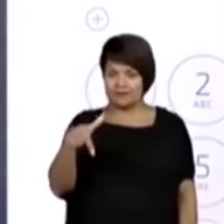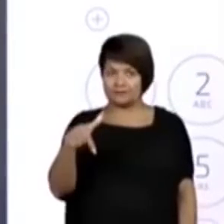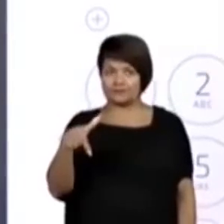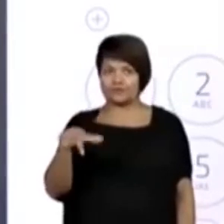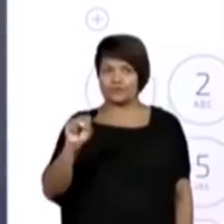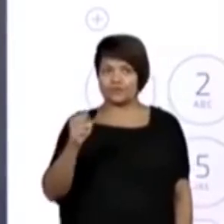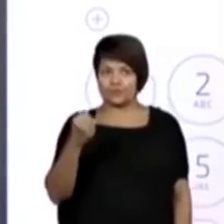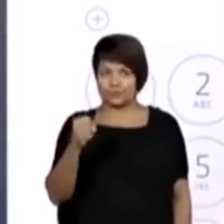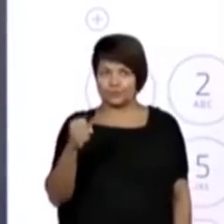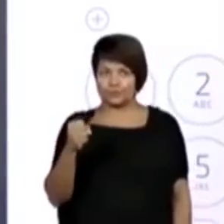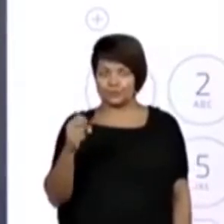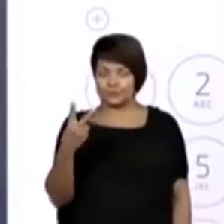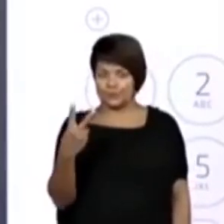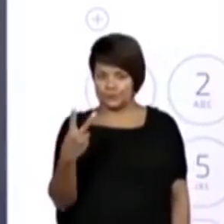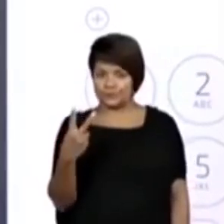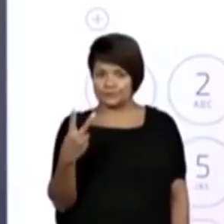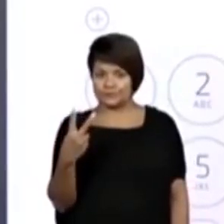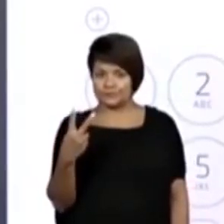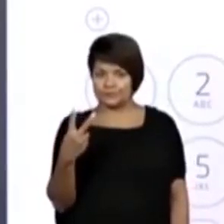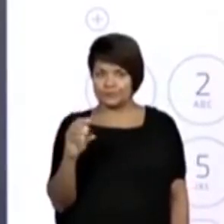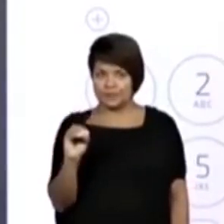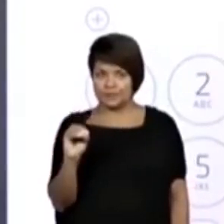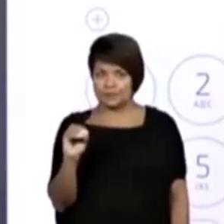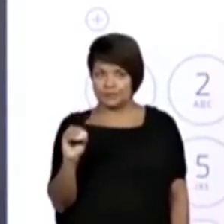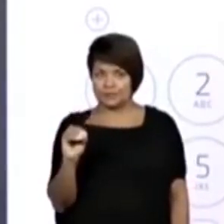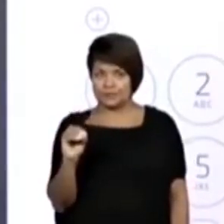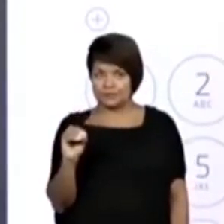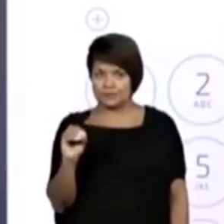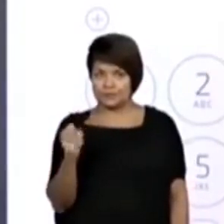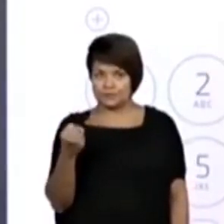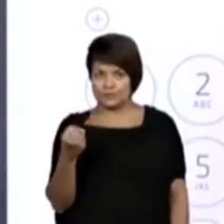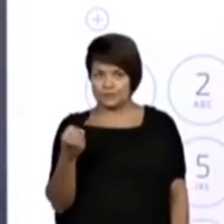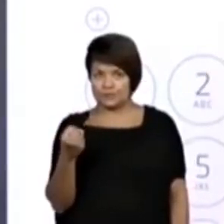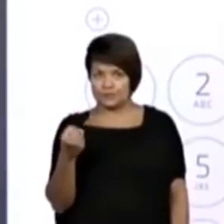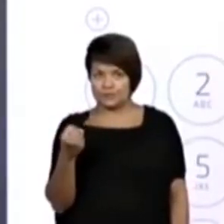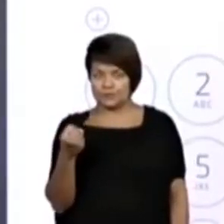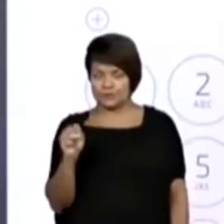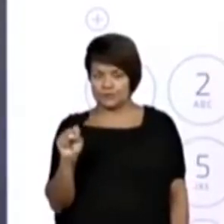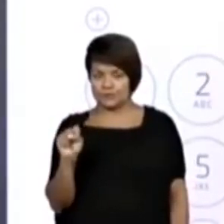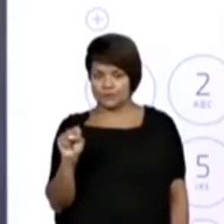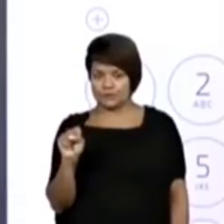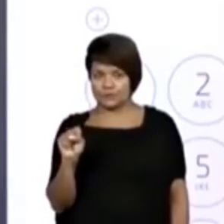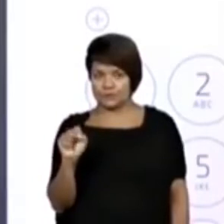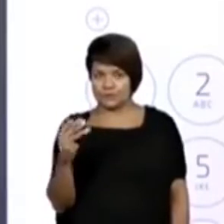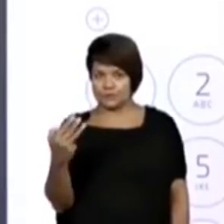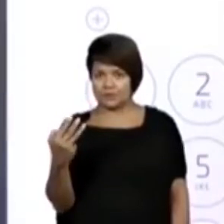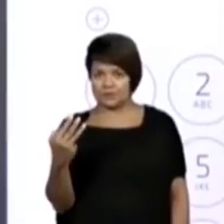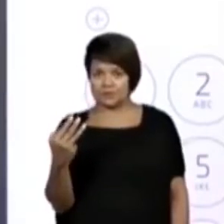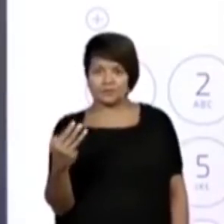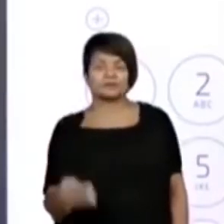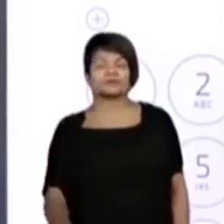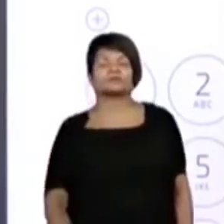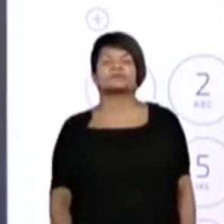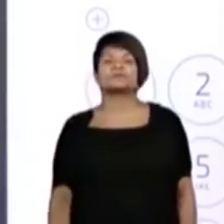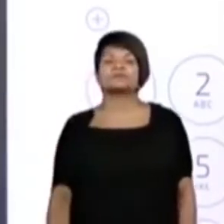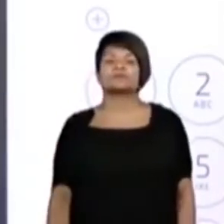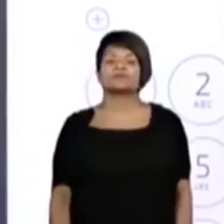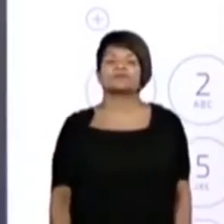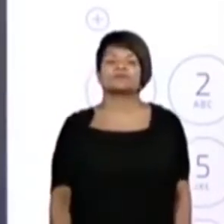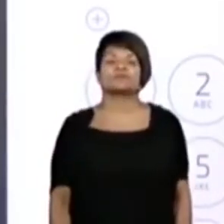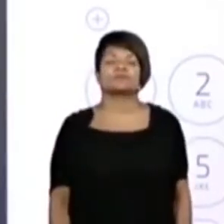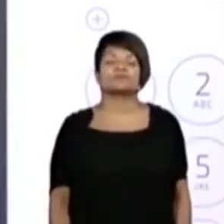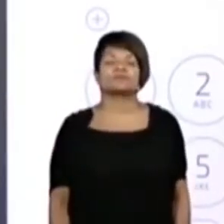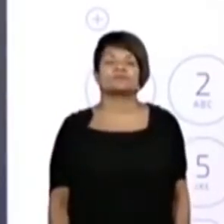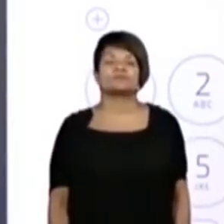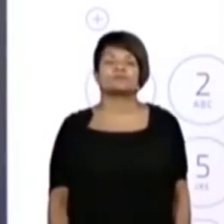8, 2, 0, 8, 8, 3. Ah, muito bem.